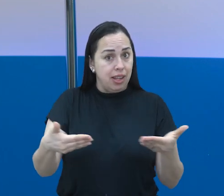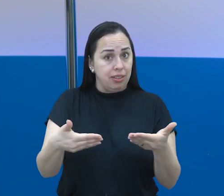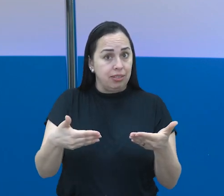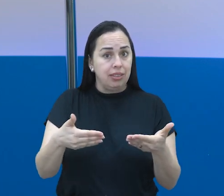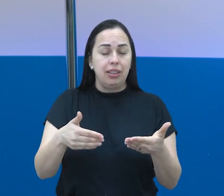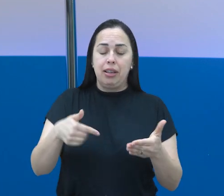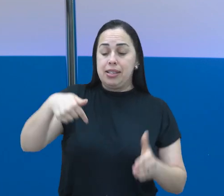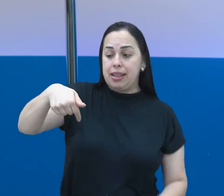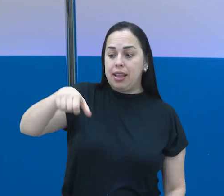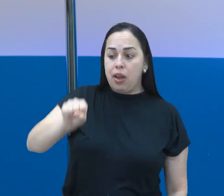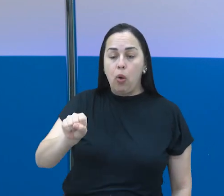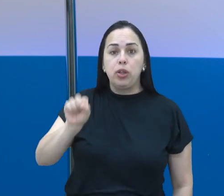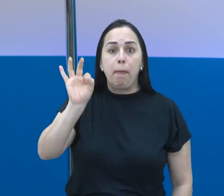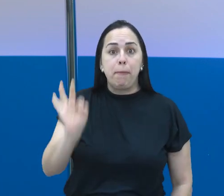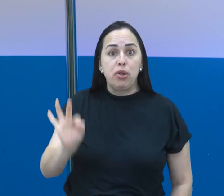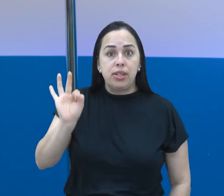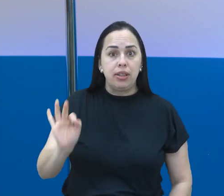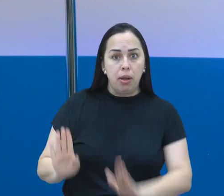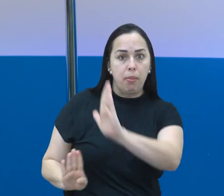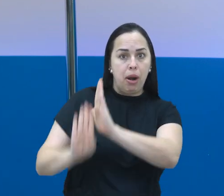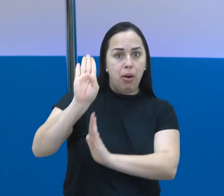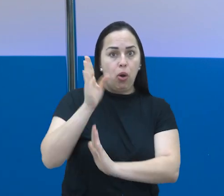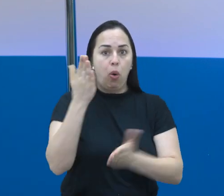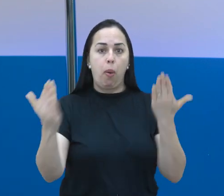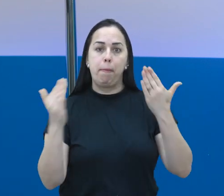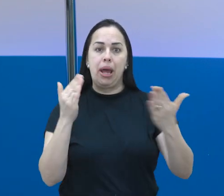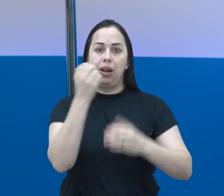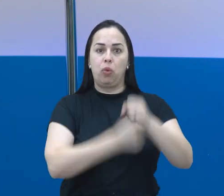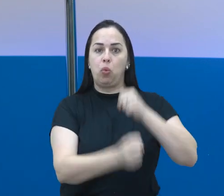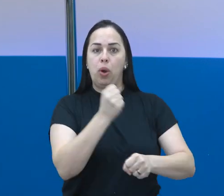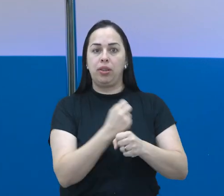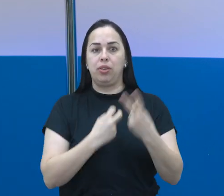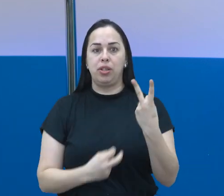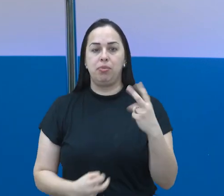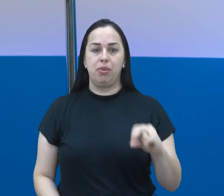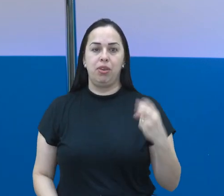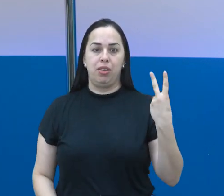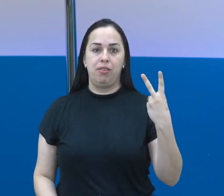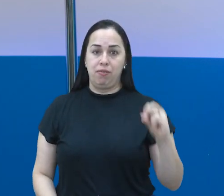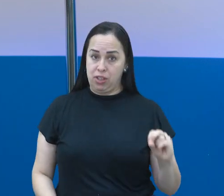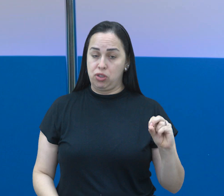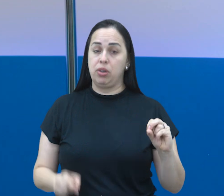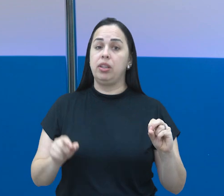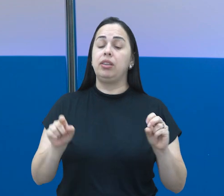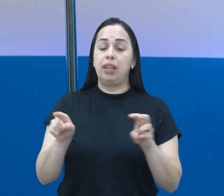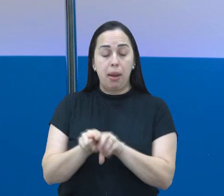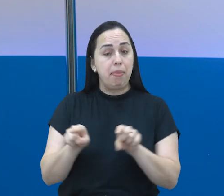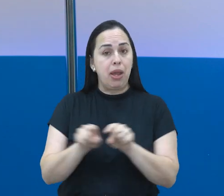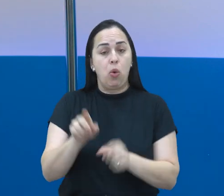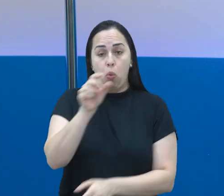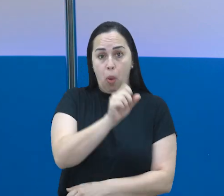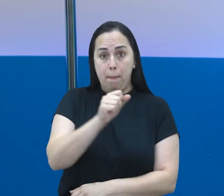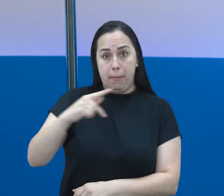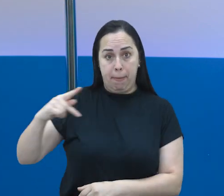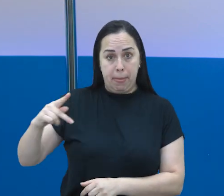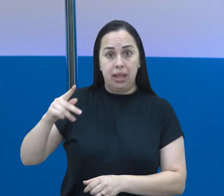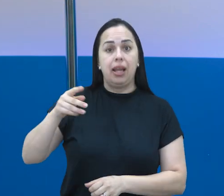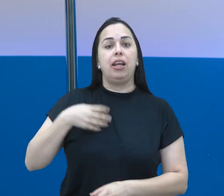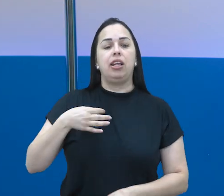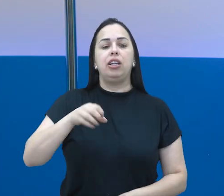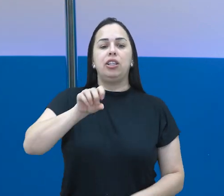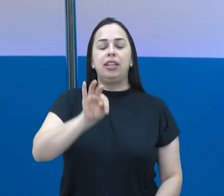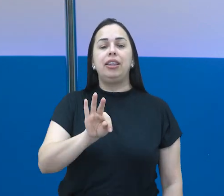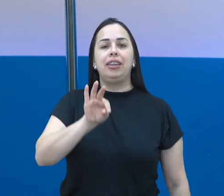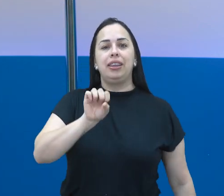ano é 78% maior que o registrado em 2020. E está em funcionamento o aplicativo da